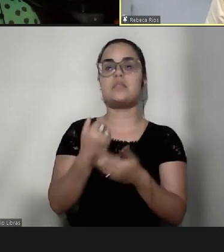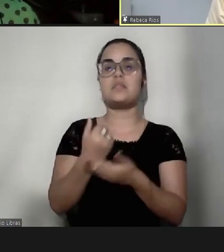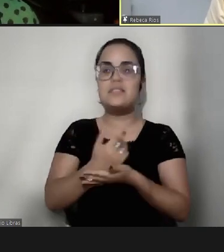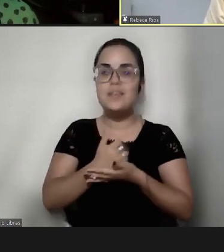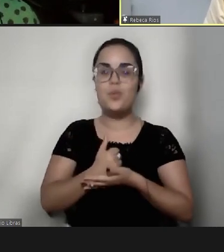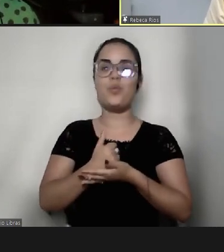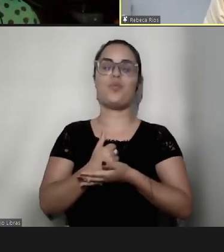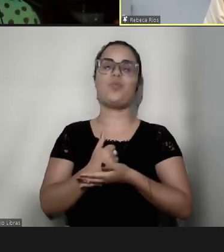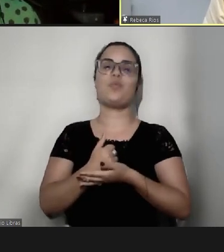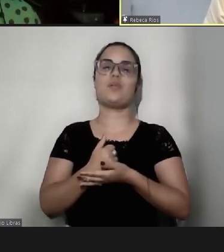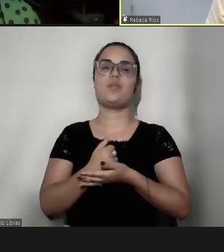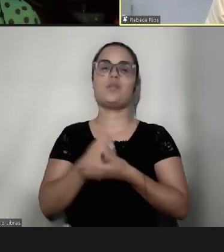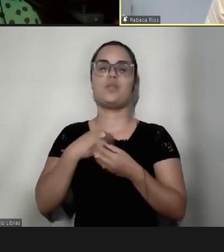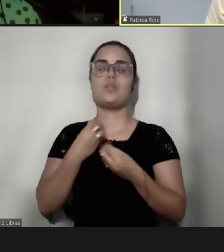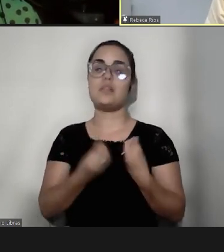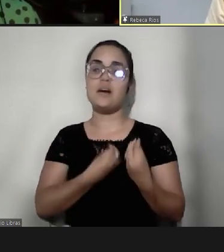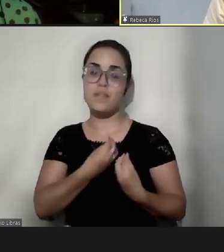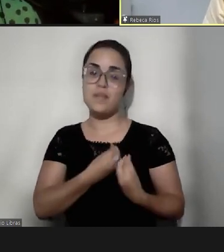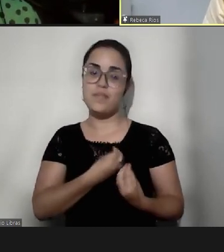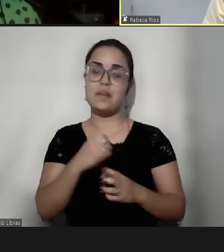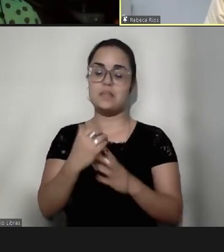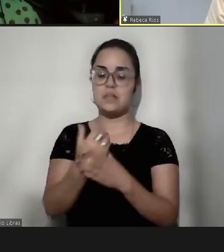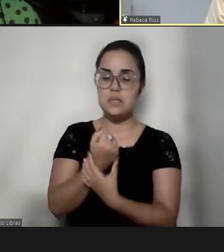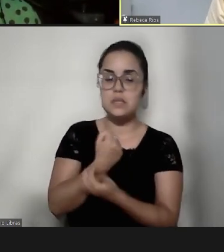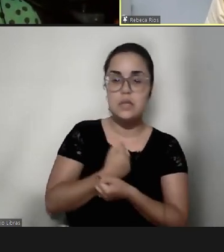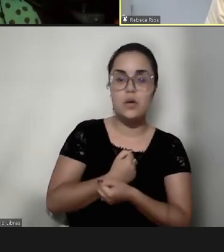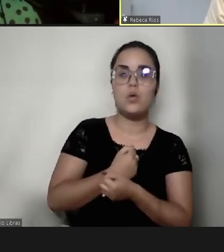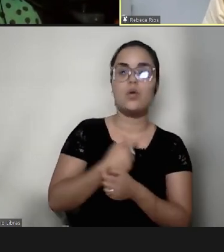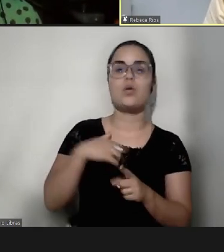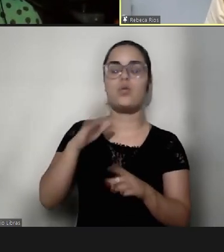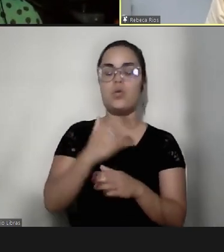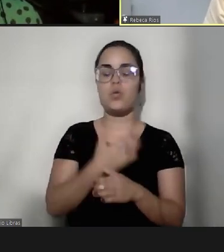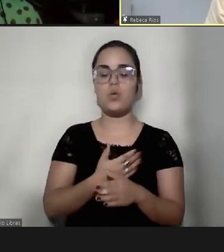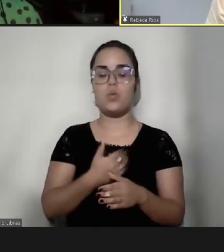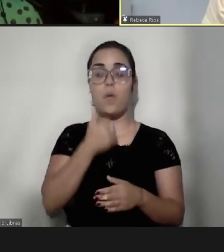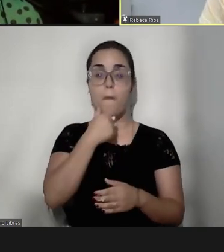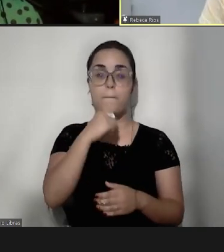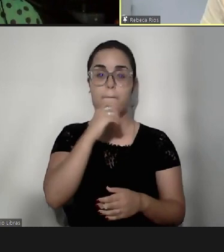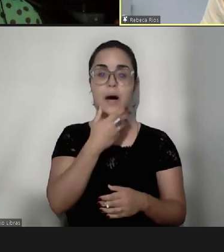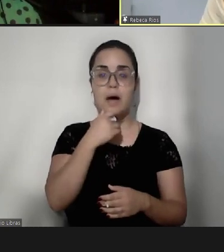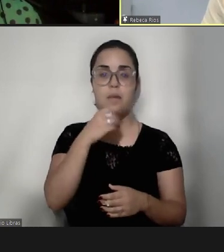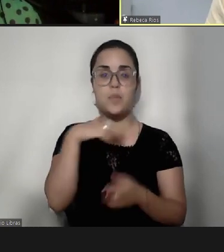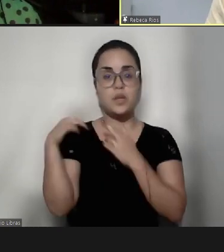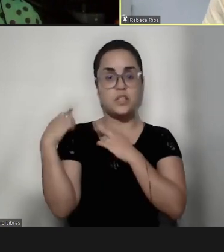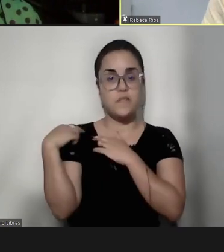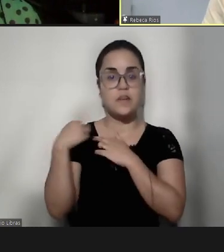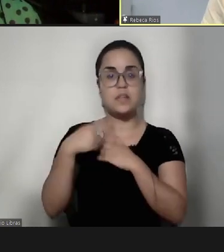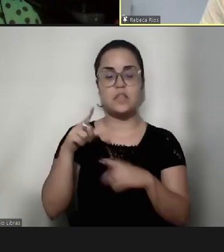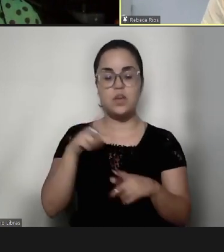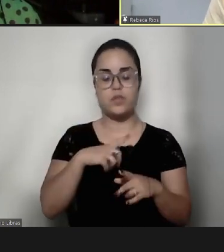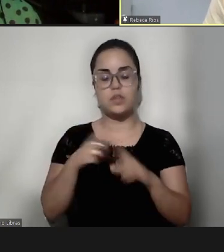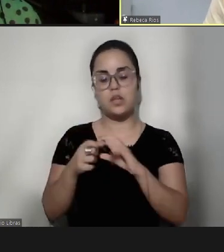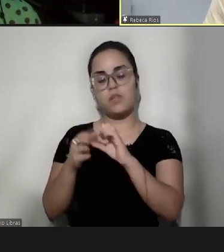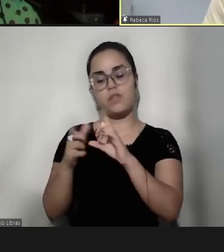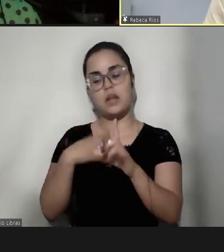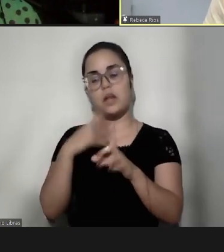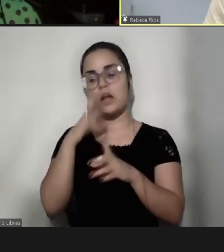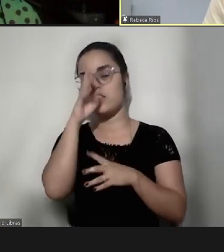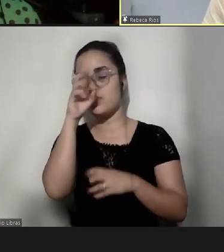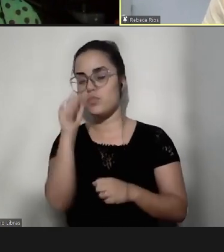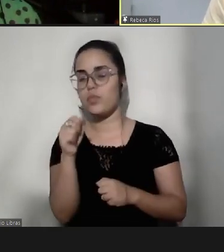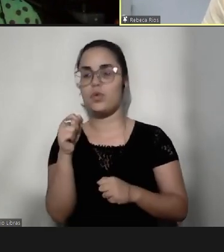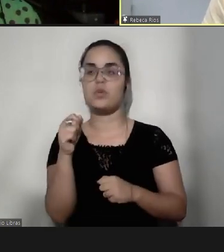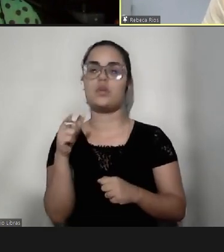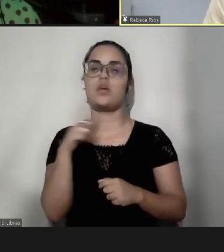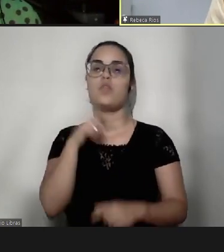através do vínculo seguro, né, com meus adultos de referência, que eu vou ter a autonomia, que eu vou ter força, né, que eu